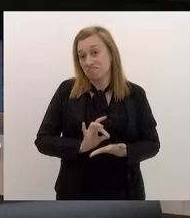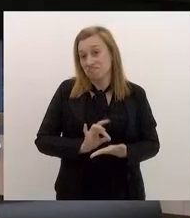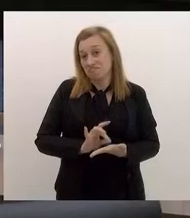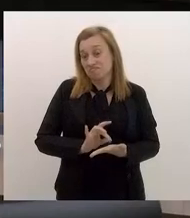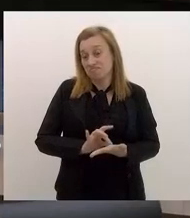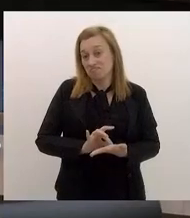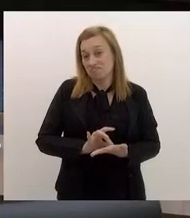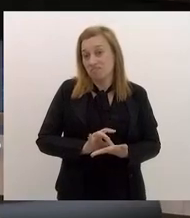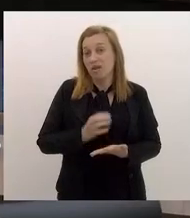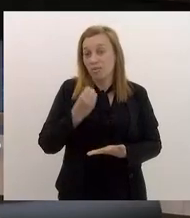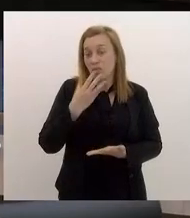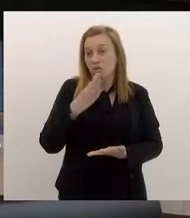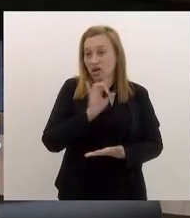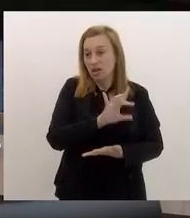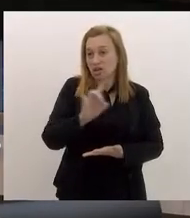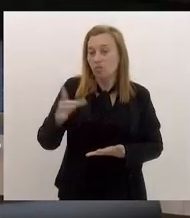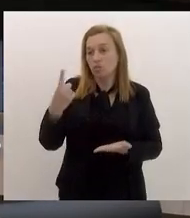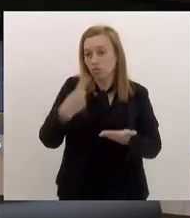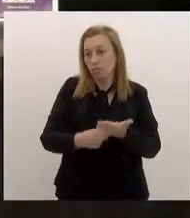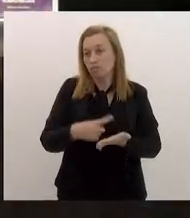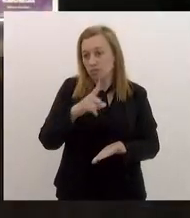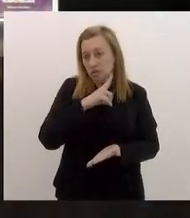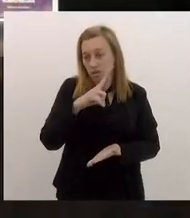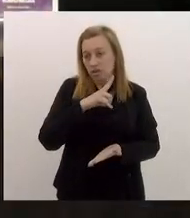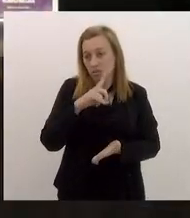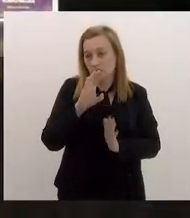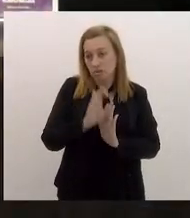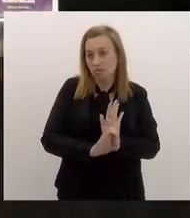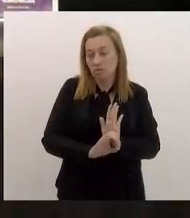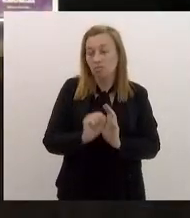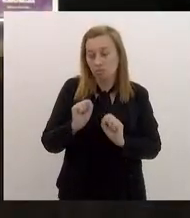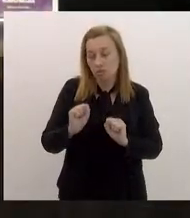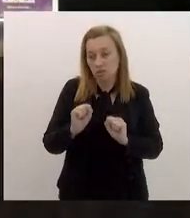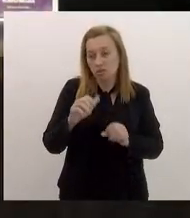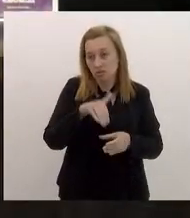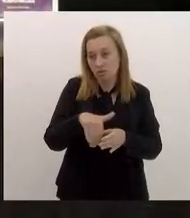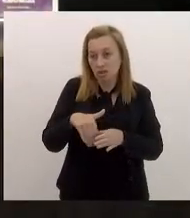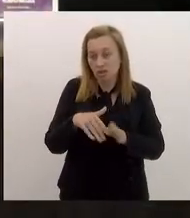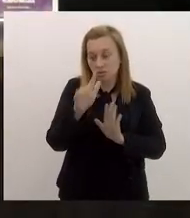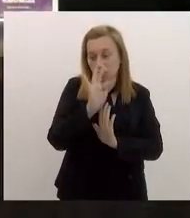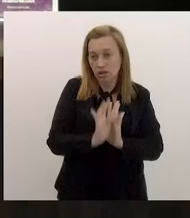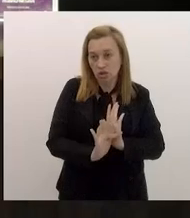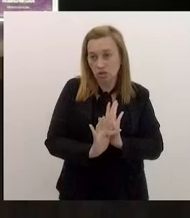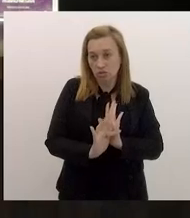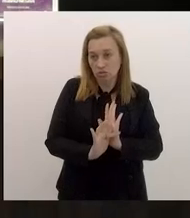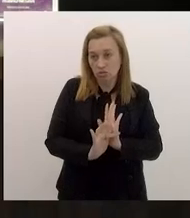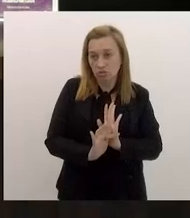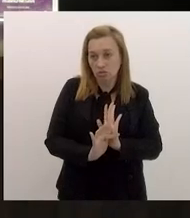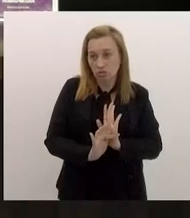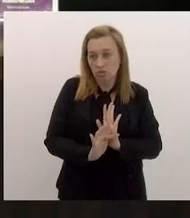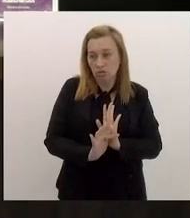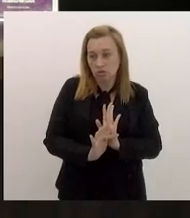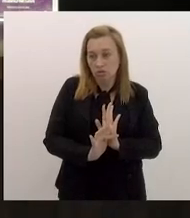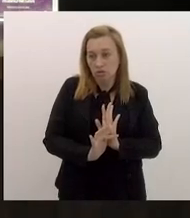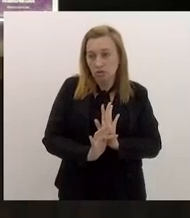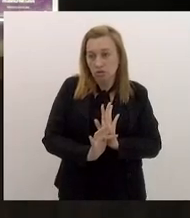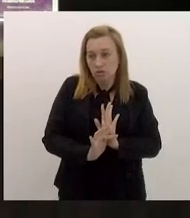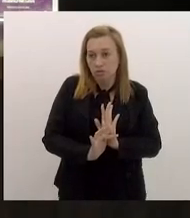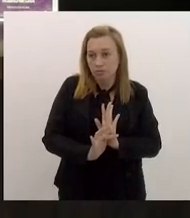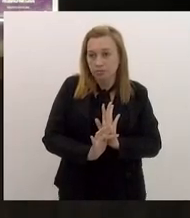É bom, é bom que cada um tenha um compromisso com as emendas para que a possa votar um texto sem muita